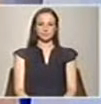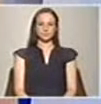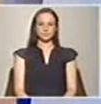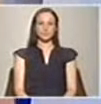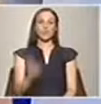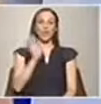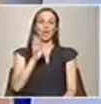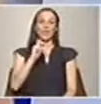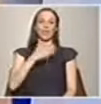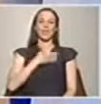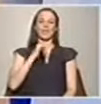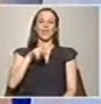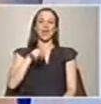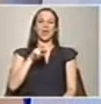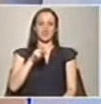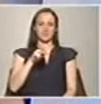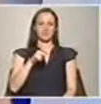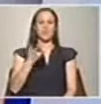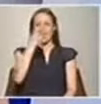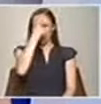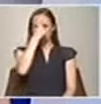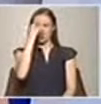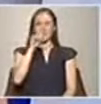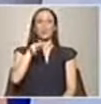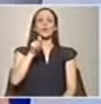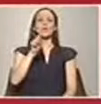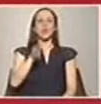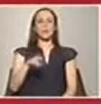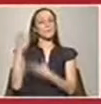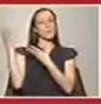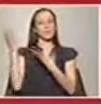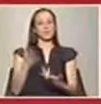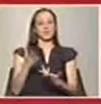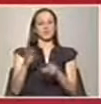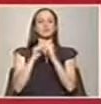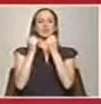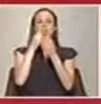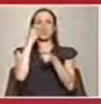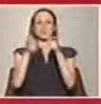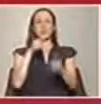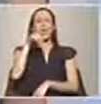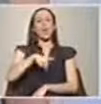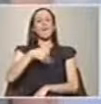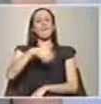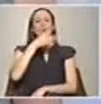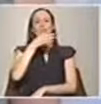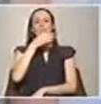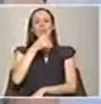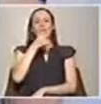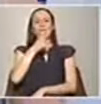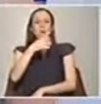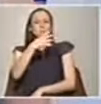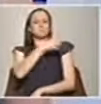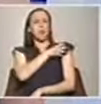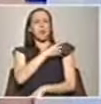Olá Adriana, a Adriana Machado é enfermeira do INEM, seja bem-vinda ao Sociedade Civil. Hoje vamos falar sobre queimaduras fulares, não é?